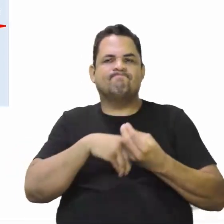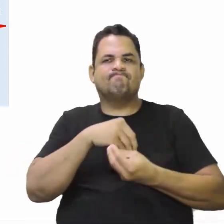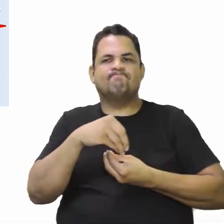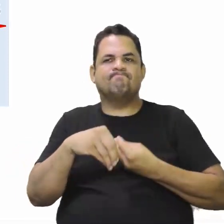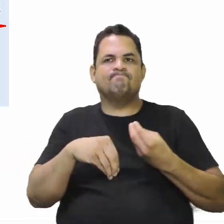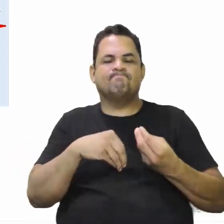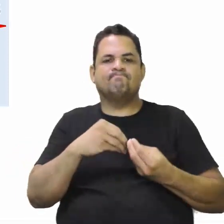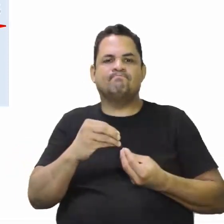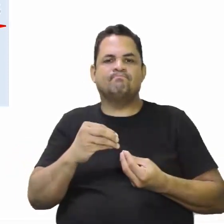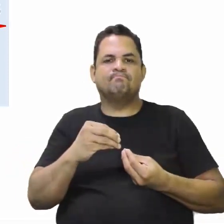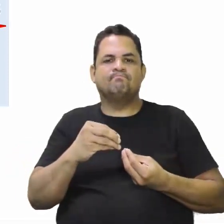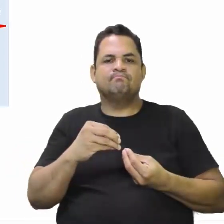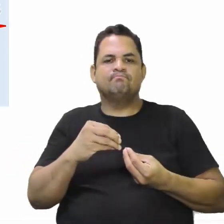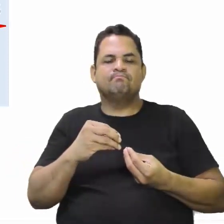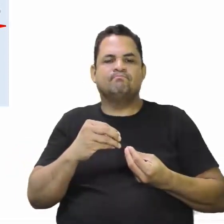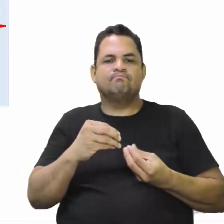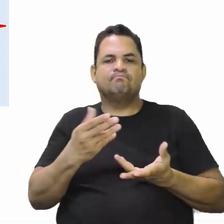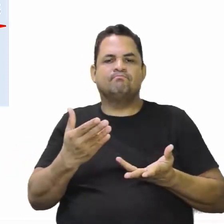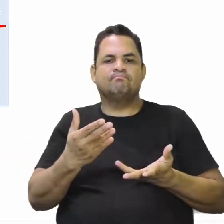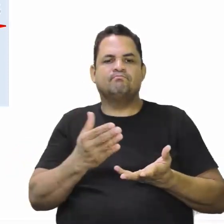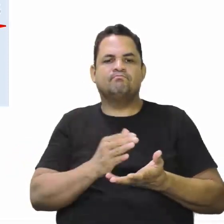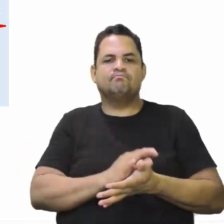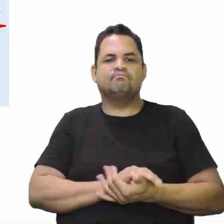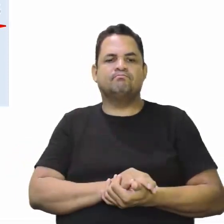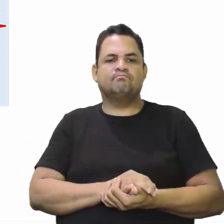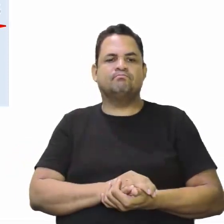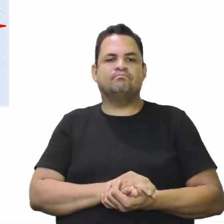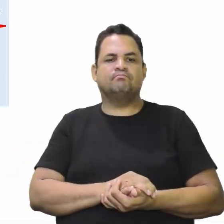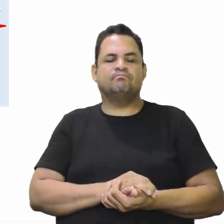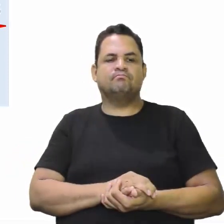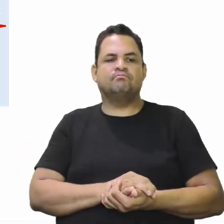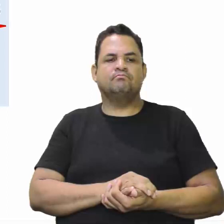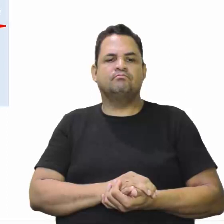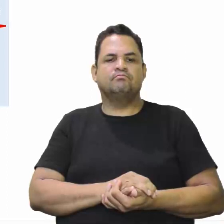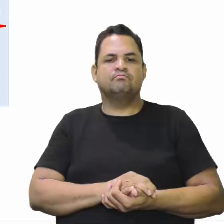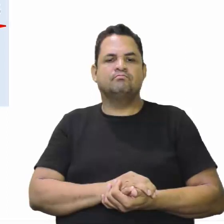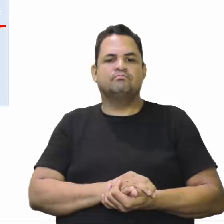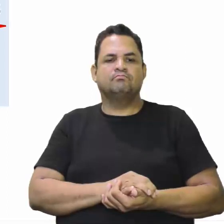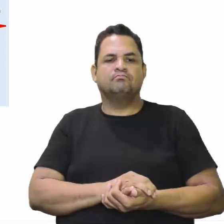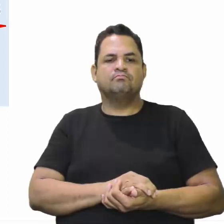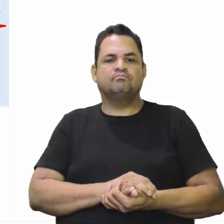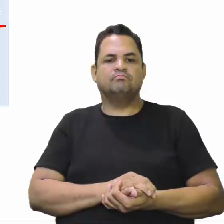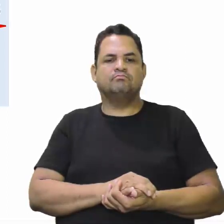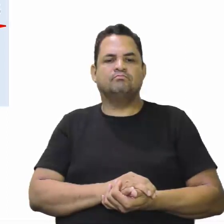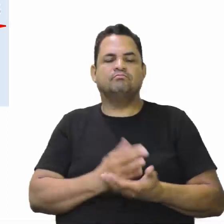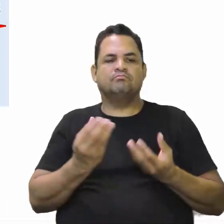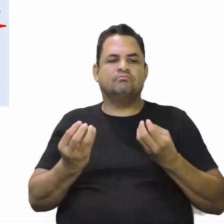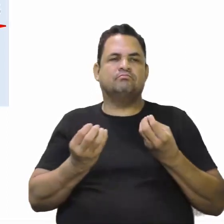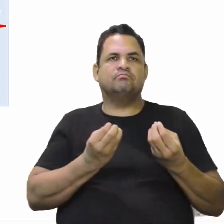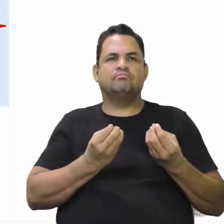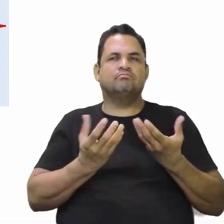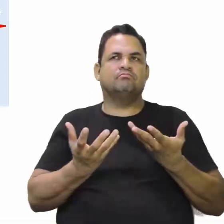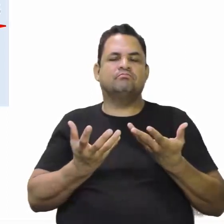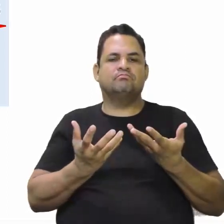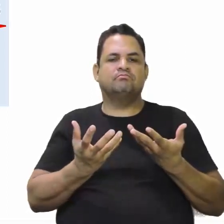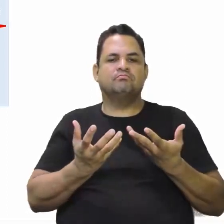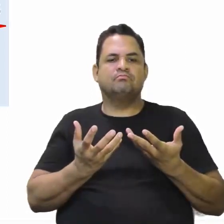seria de uma forma mais